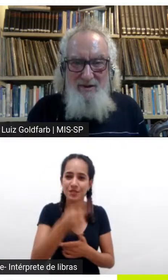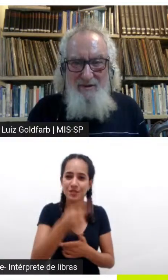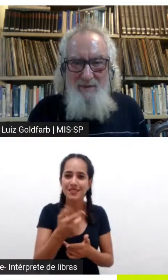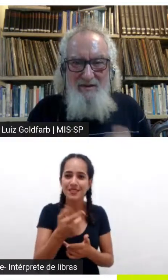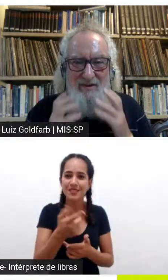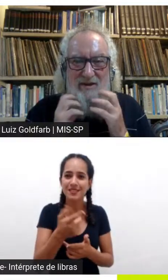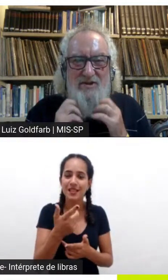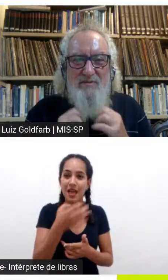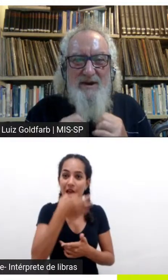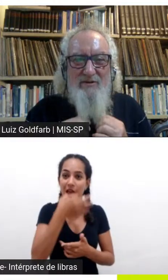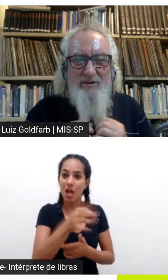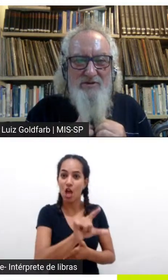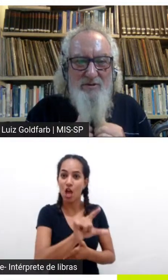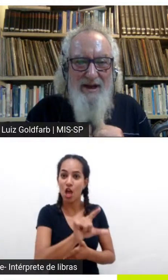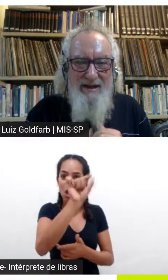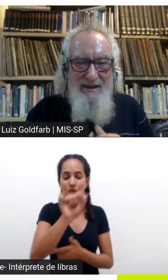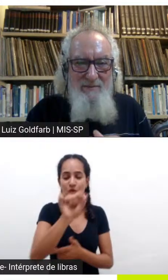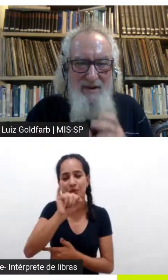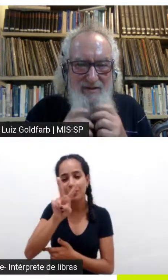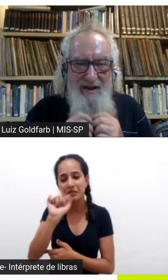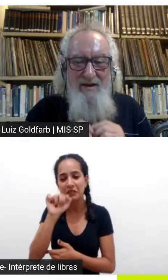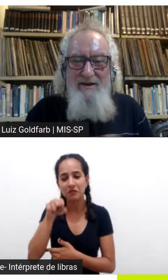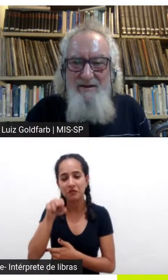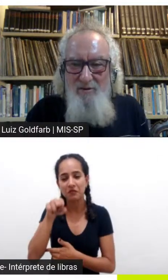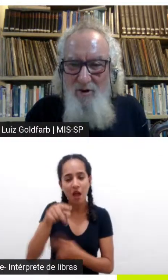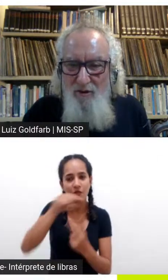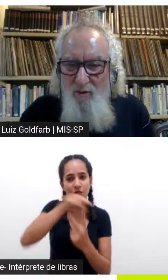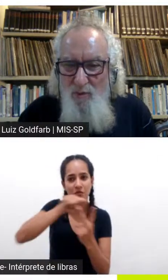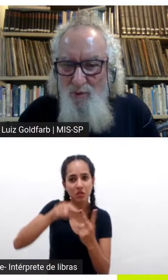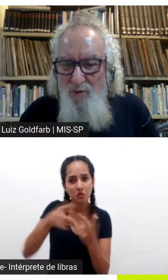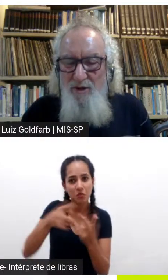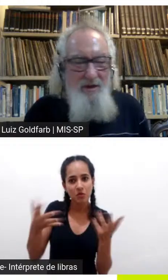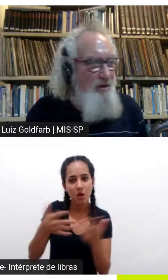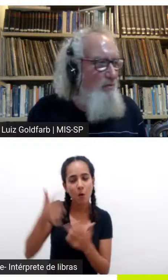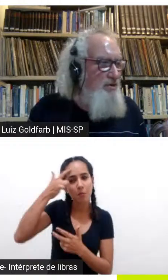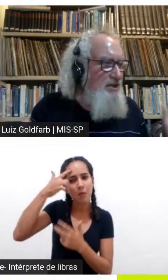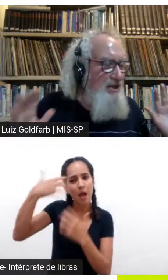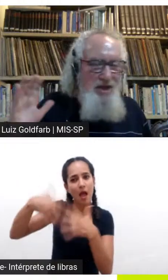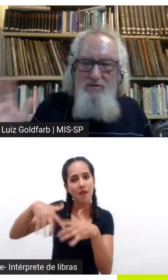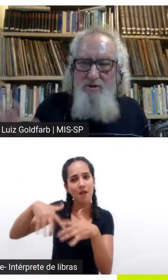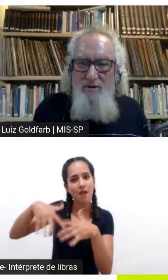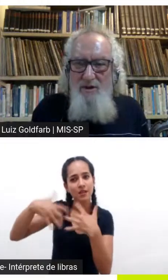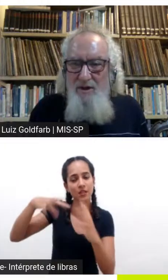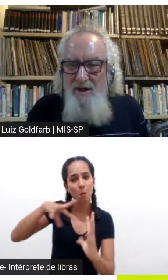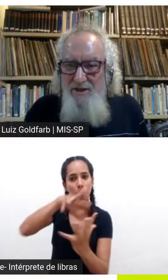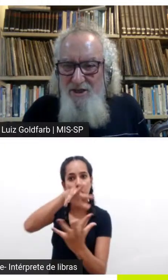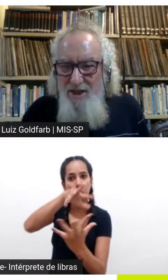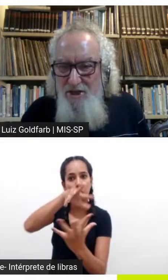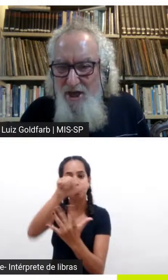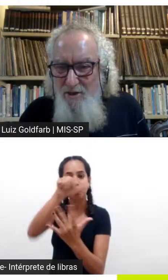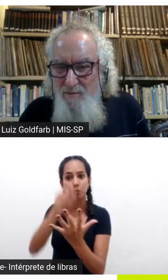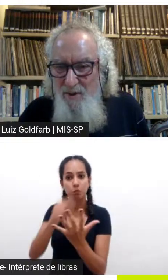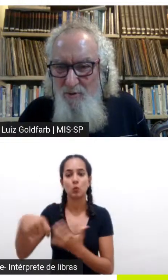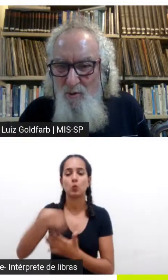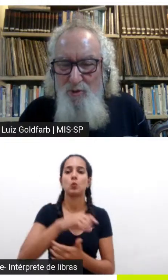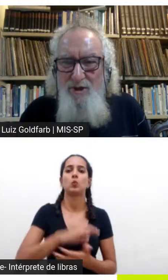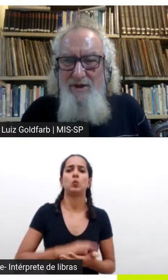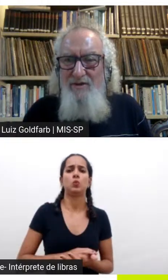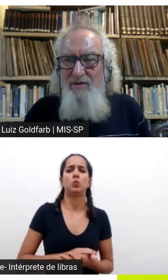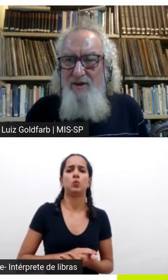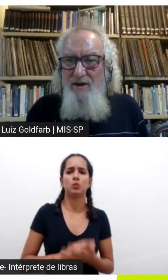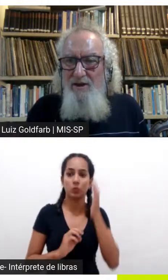cabeça pensante para nos ajudar aqui a pensar o nosso mundo bom a gente está cheio a gente está cheio de